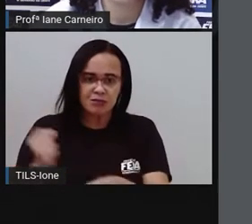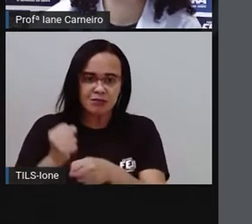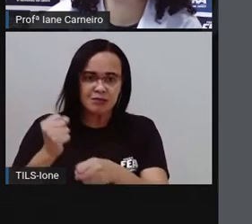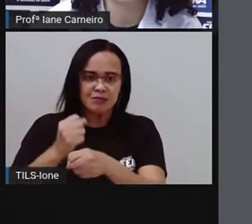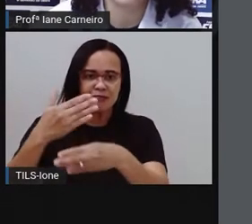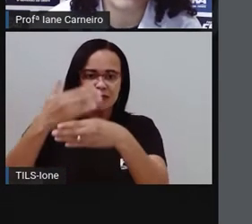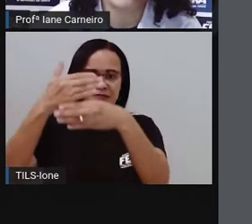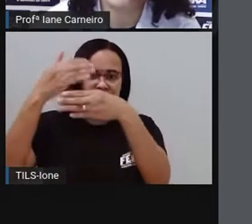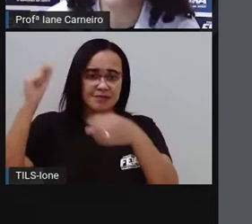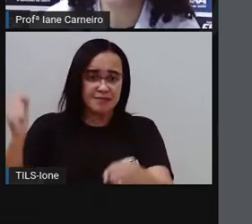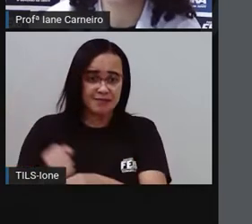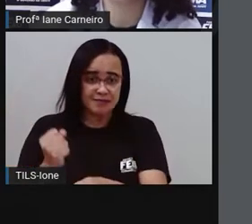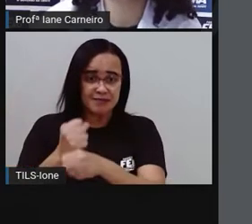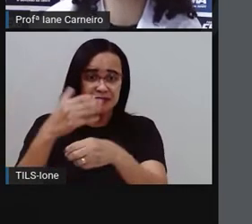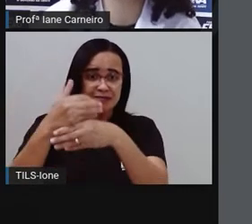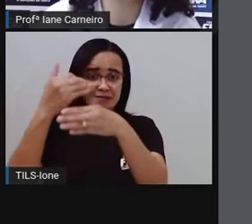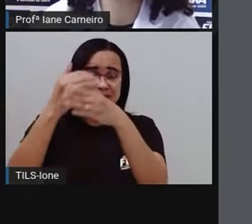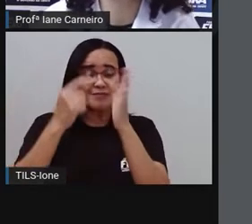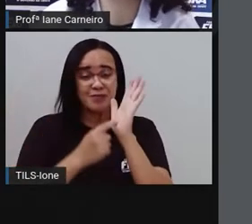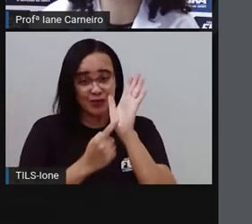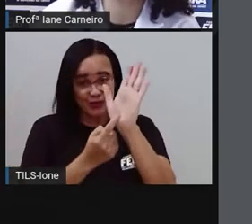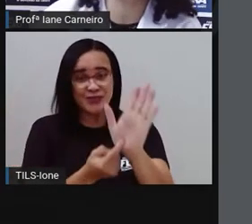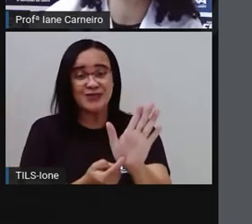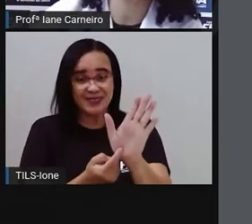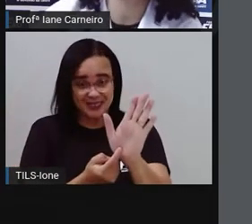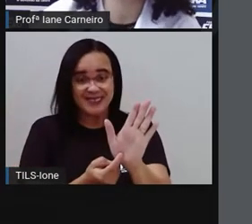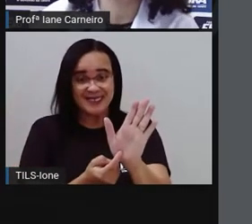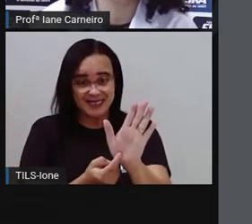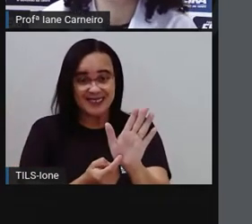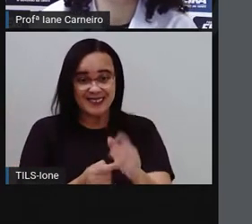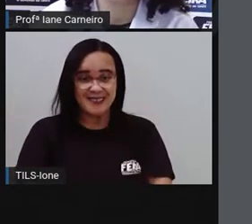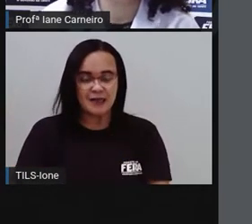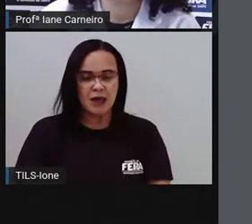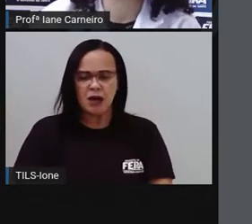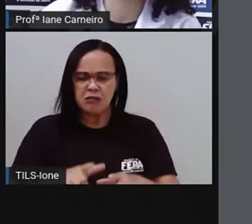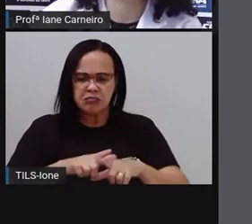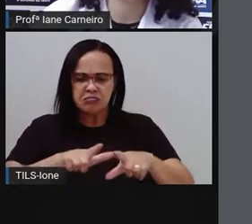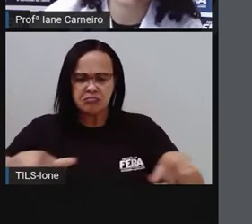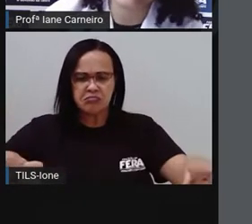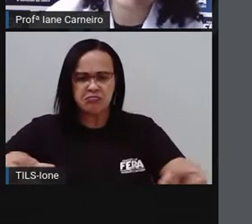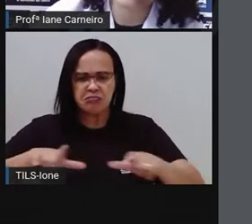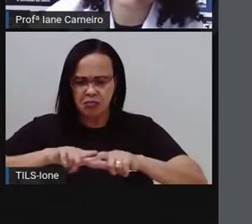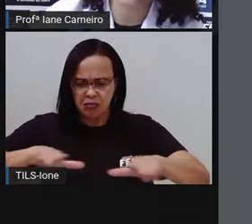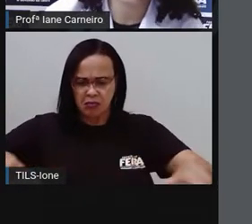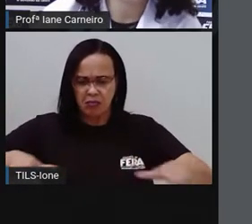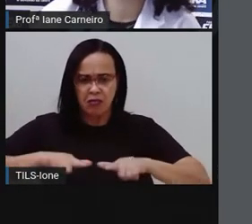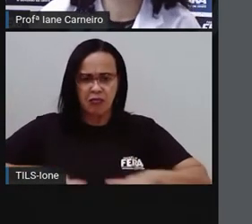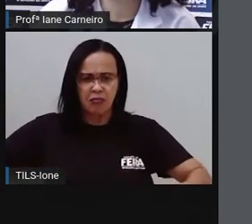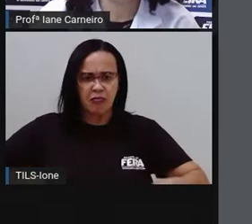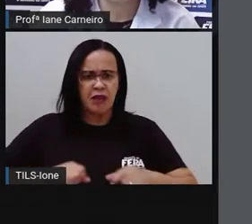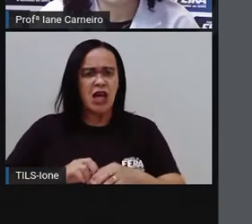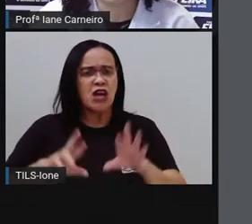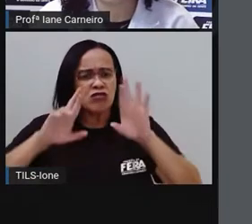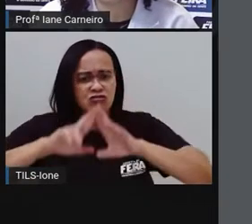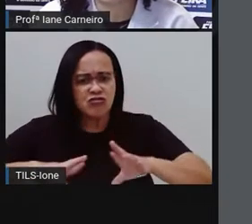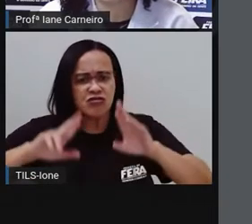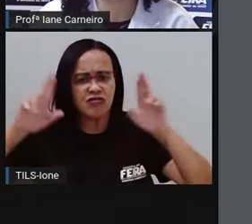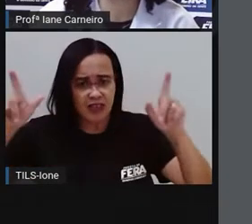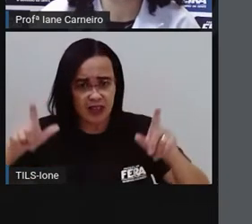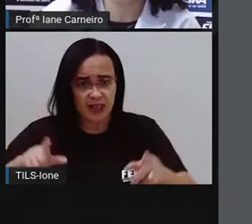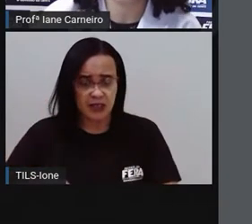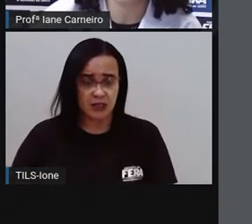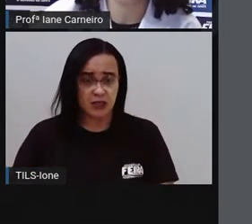As calçadas da minha rua são umas diferentes das outras. A da casa da Terezinha é de pedrinhas